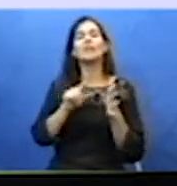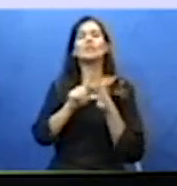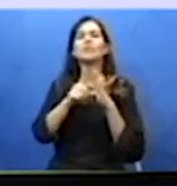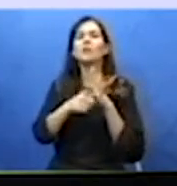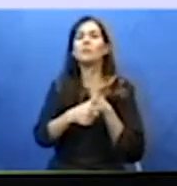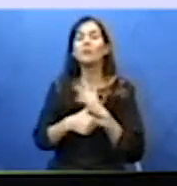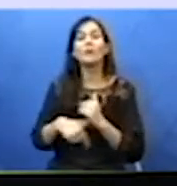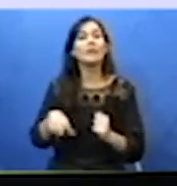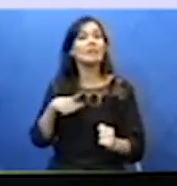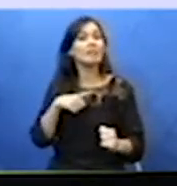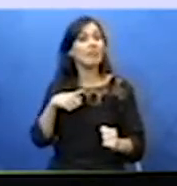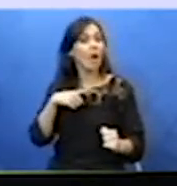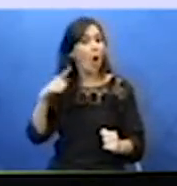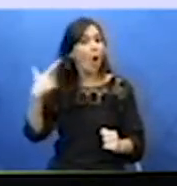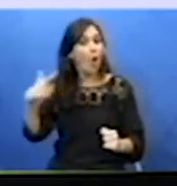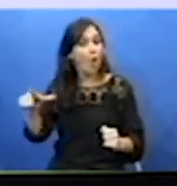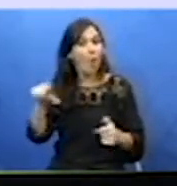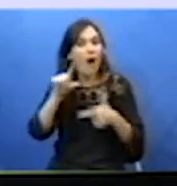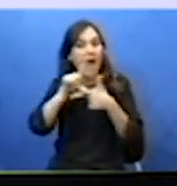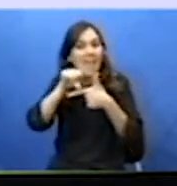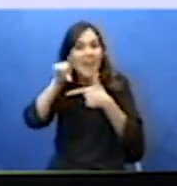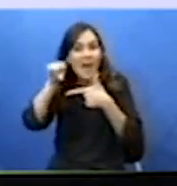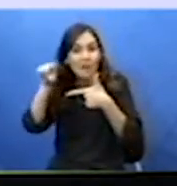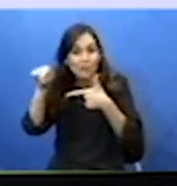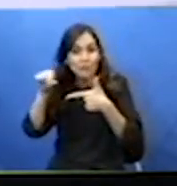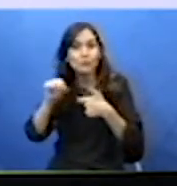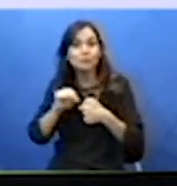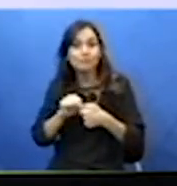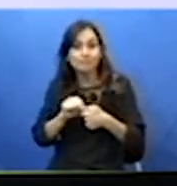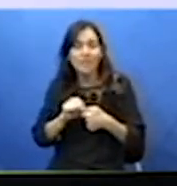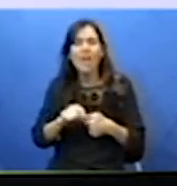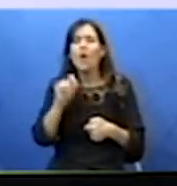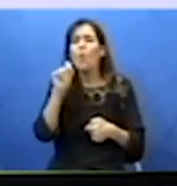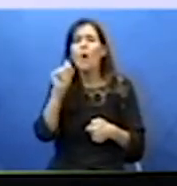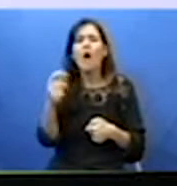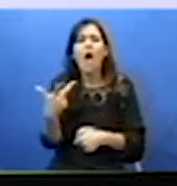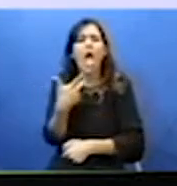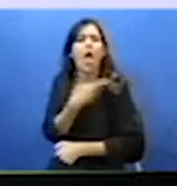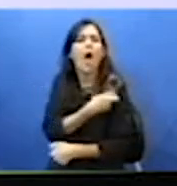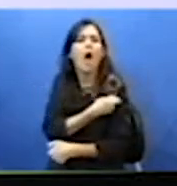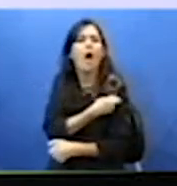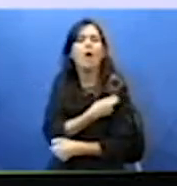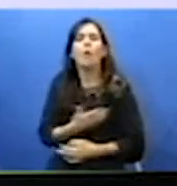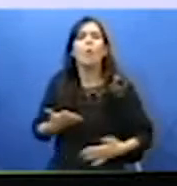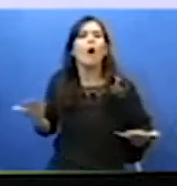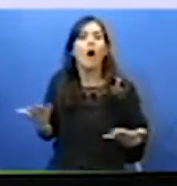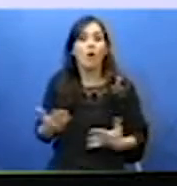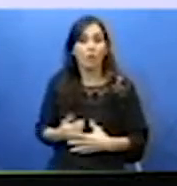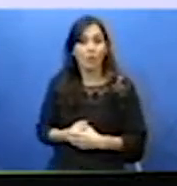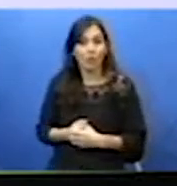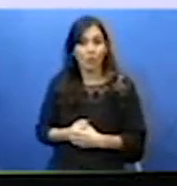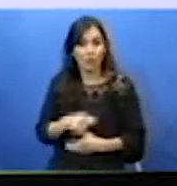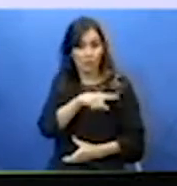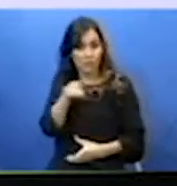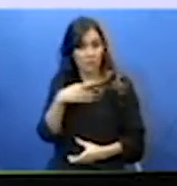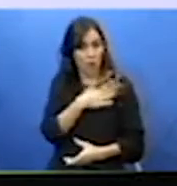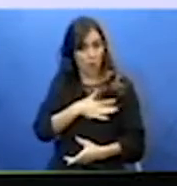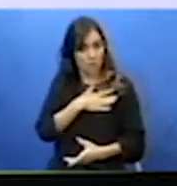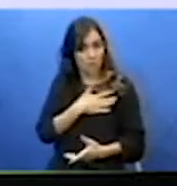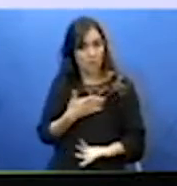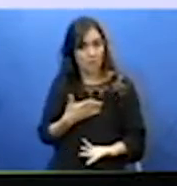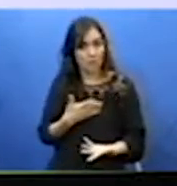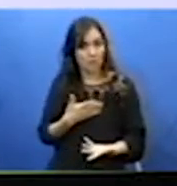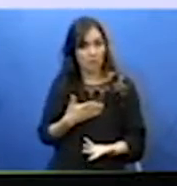temos também outro gráfico, né? Qual vacina para coronavírus você preferia tomar, né?